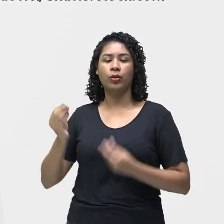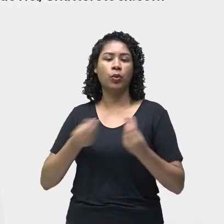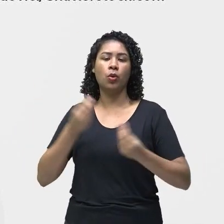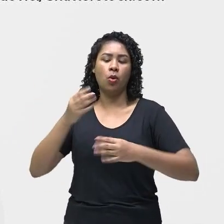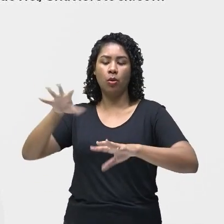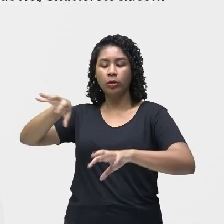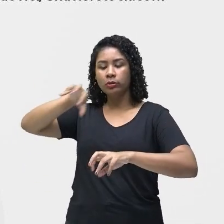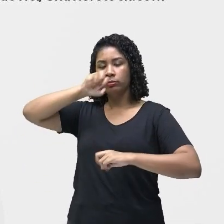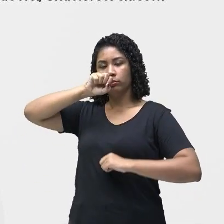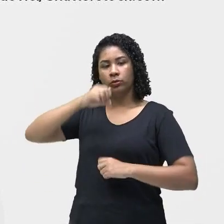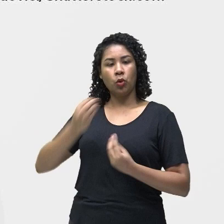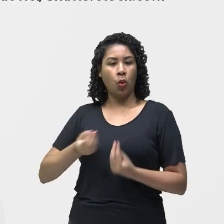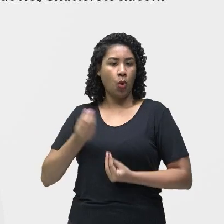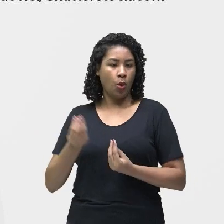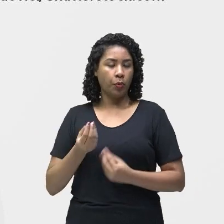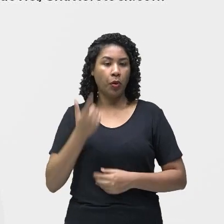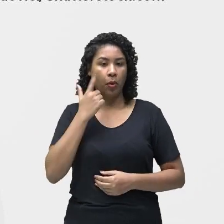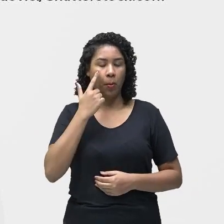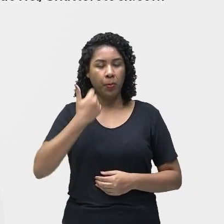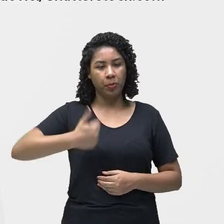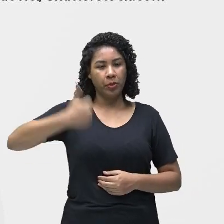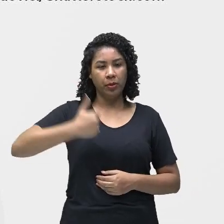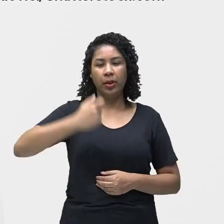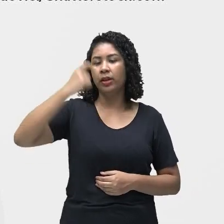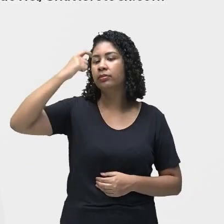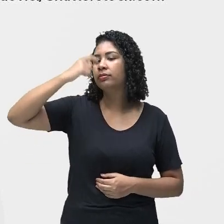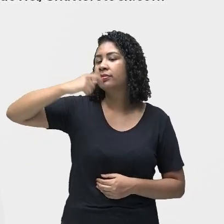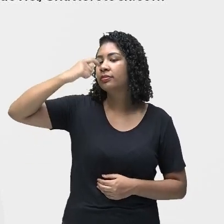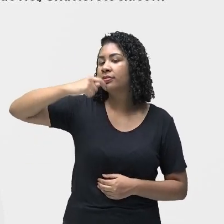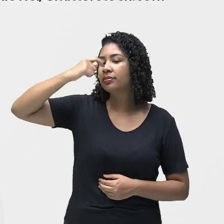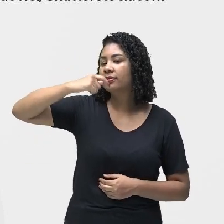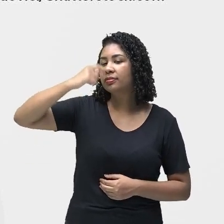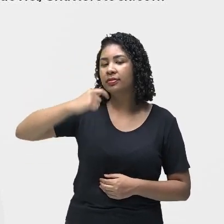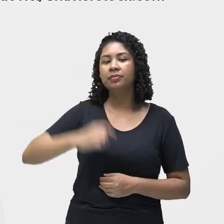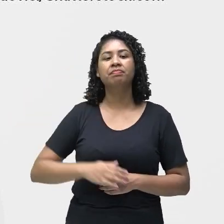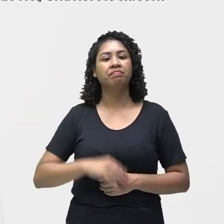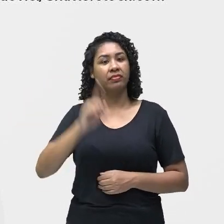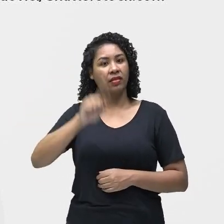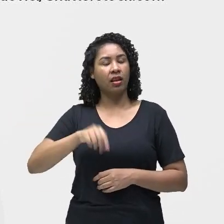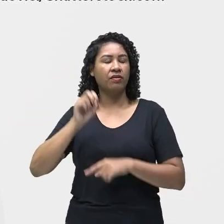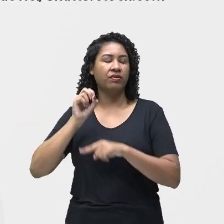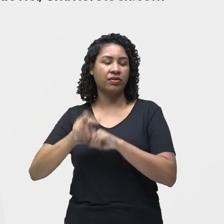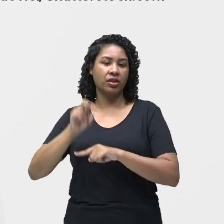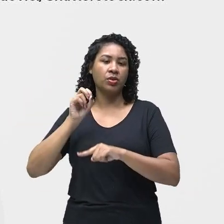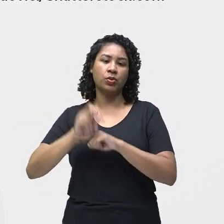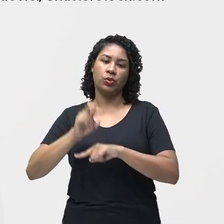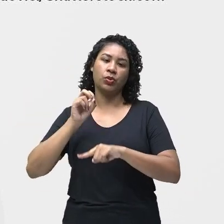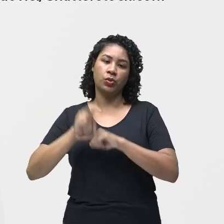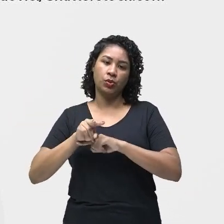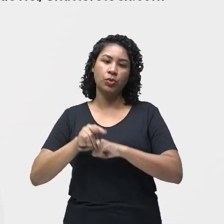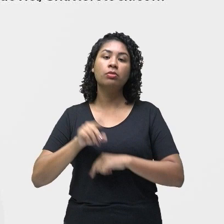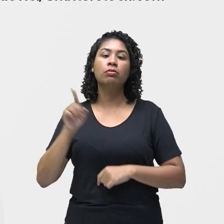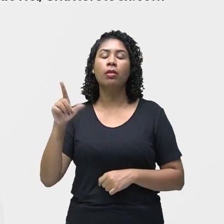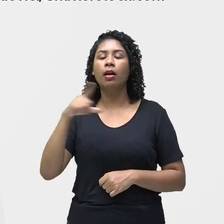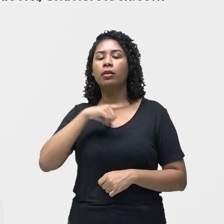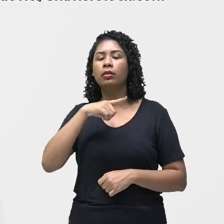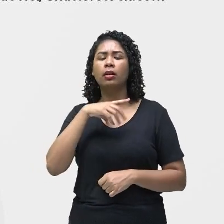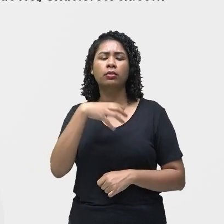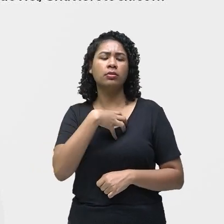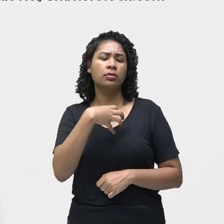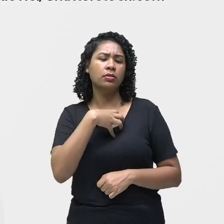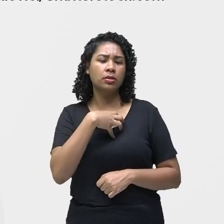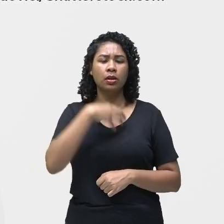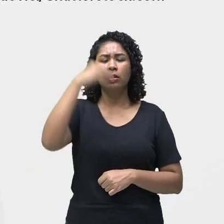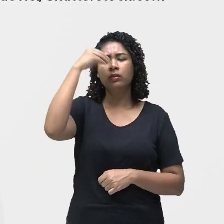pelo ar. A primeira delas é a gripe, que é uma doença causada por vírus e apresenta sintomas como